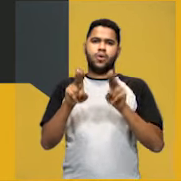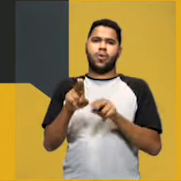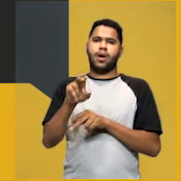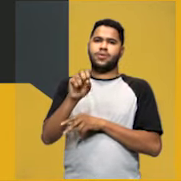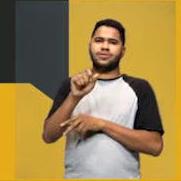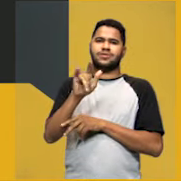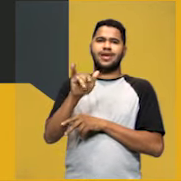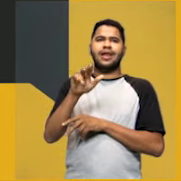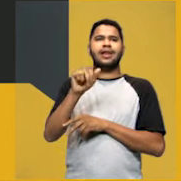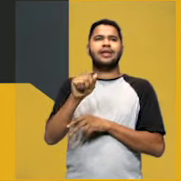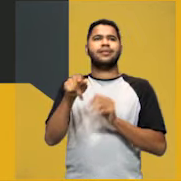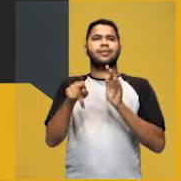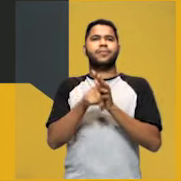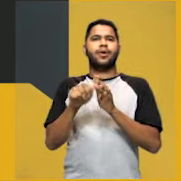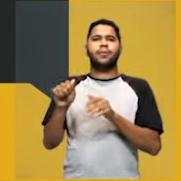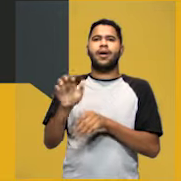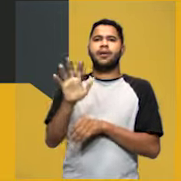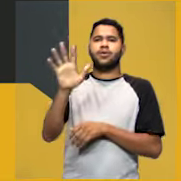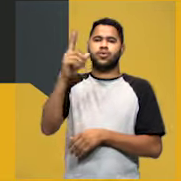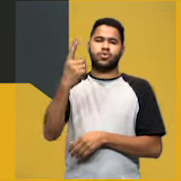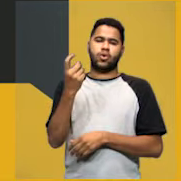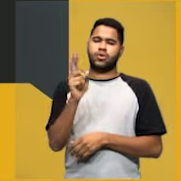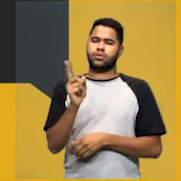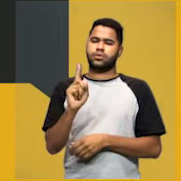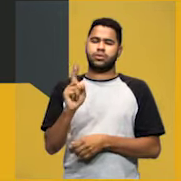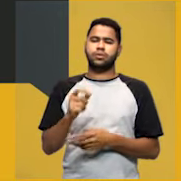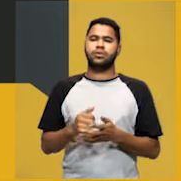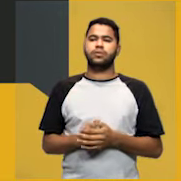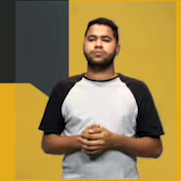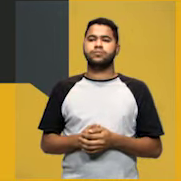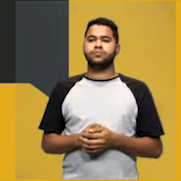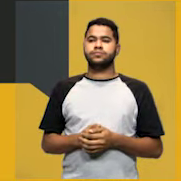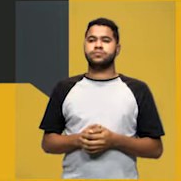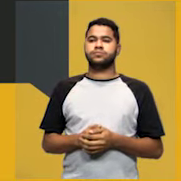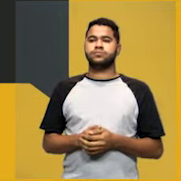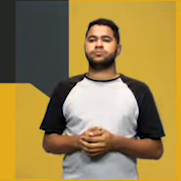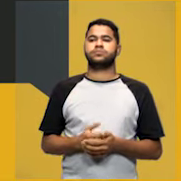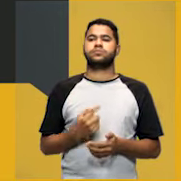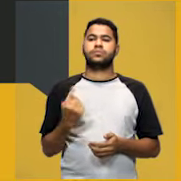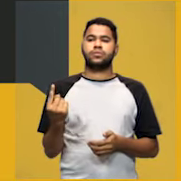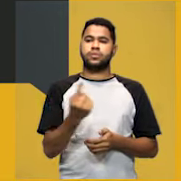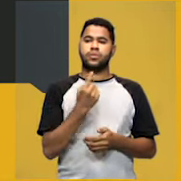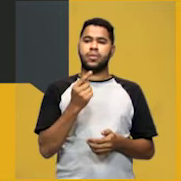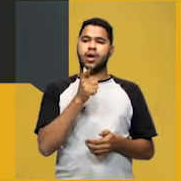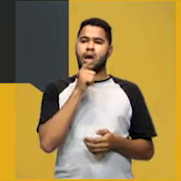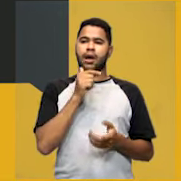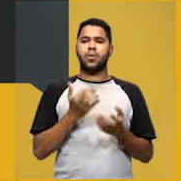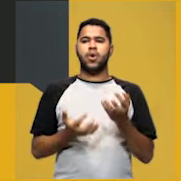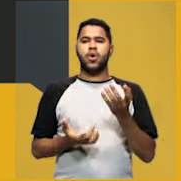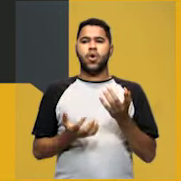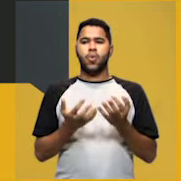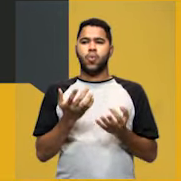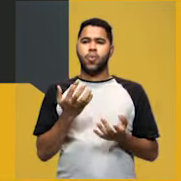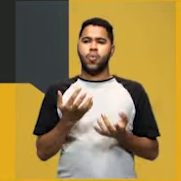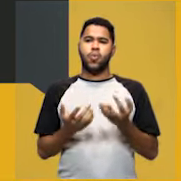ao ar livre e vai evaporar sozinha. A gente vai aquecer a água,